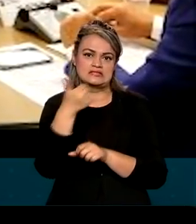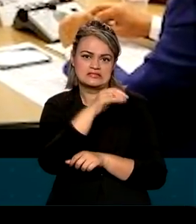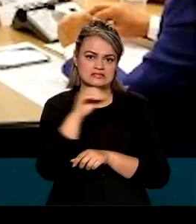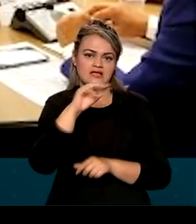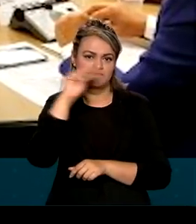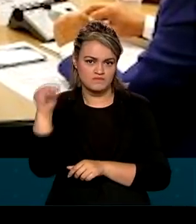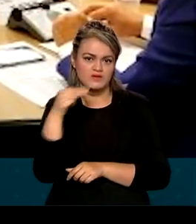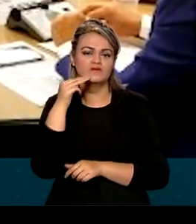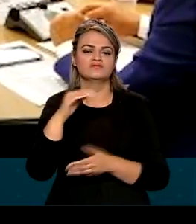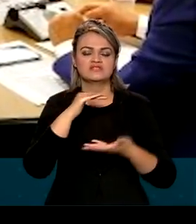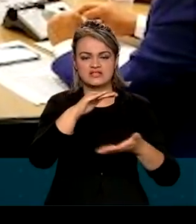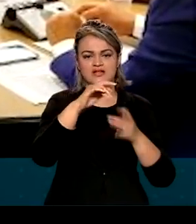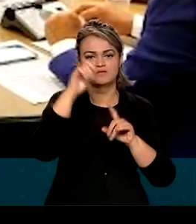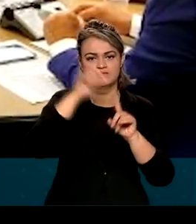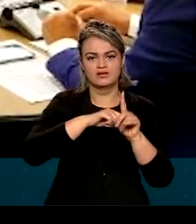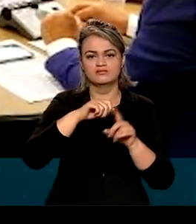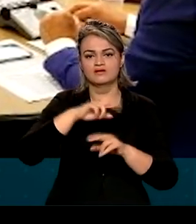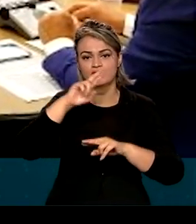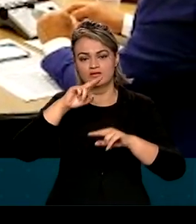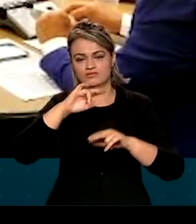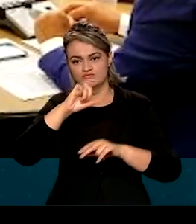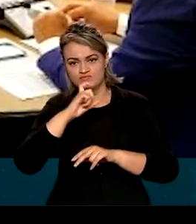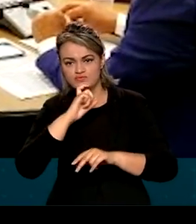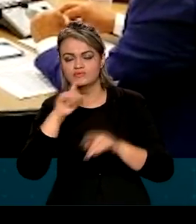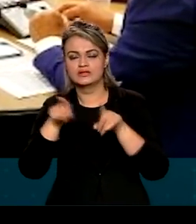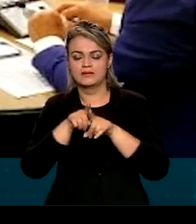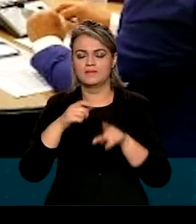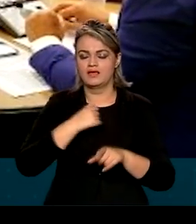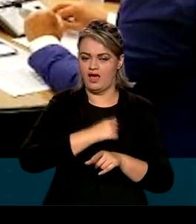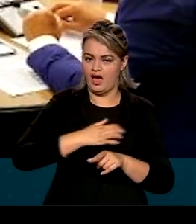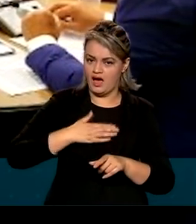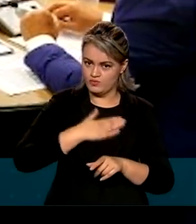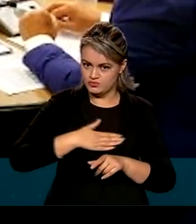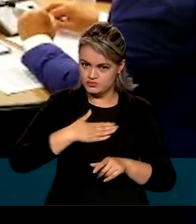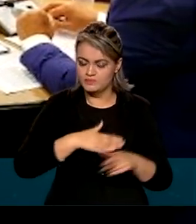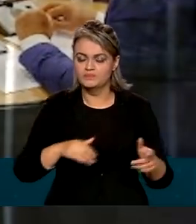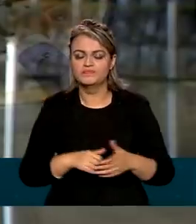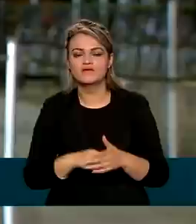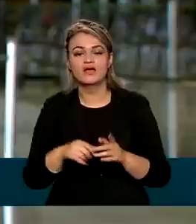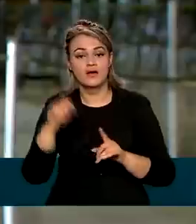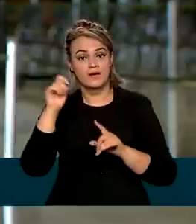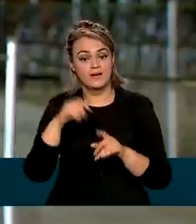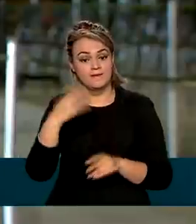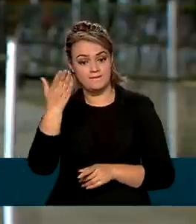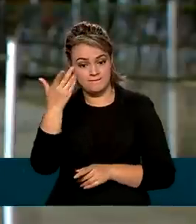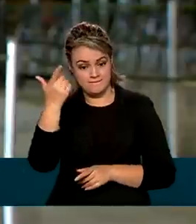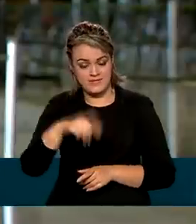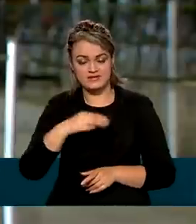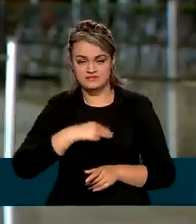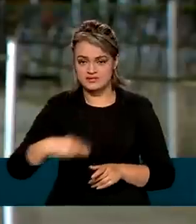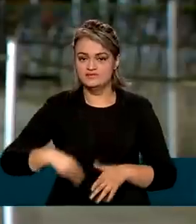sejam entregues nos meses de julho agora e também no mês de agosto. E o ministro Marcelo Queiroga, ele defendeu o retorno das atividades